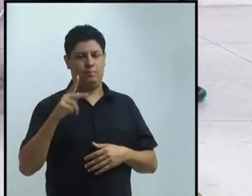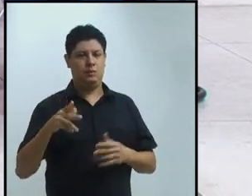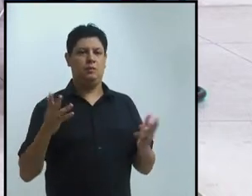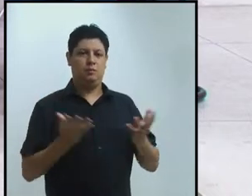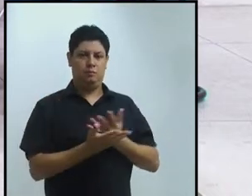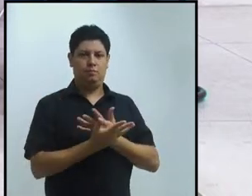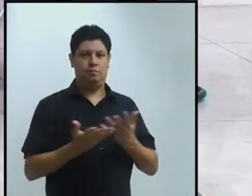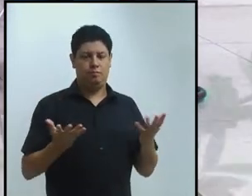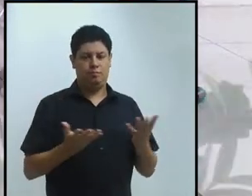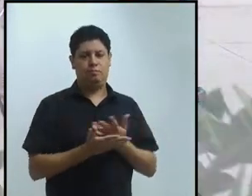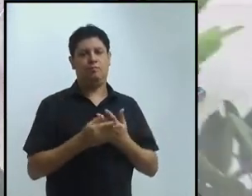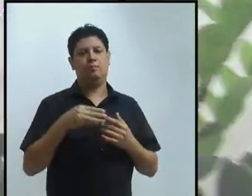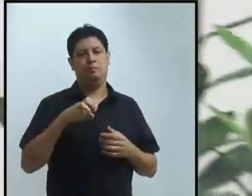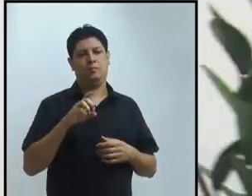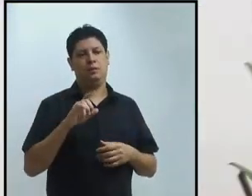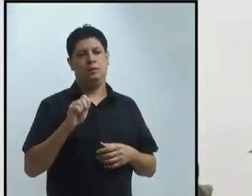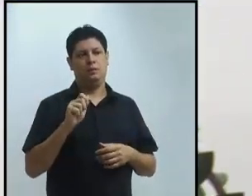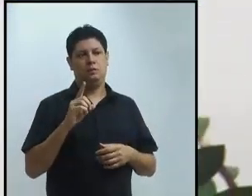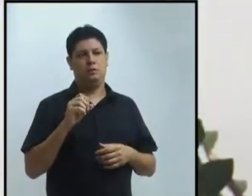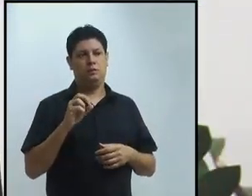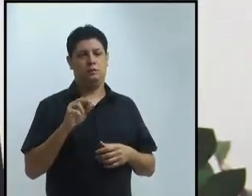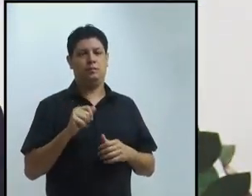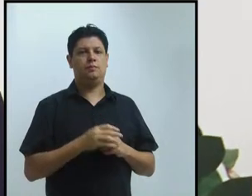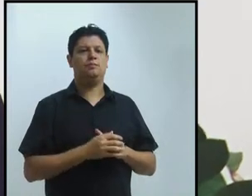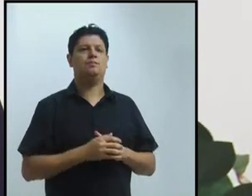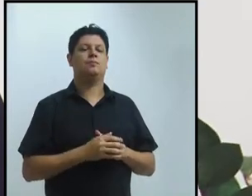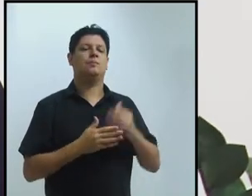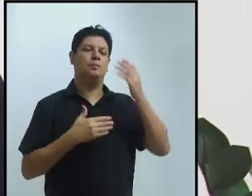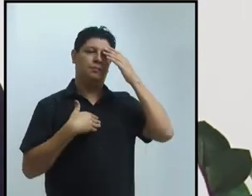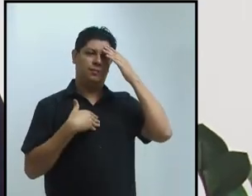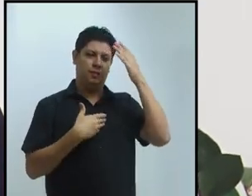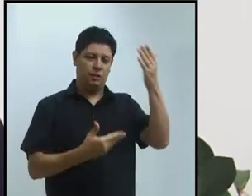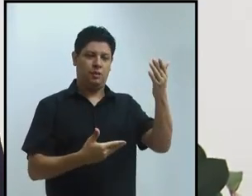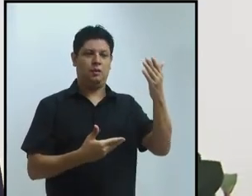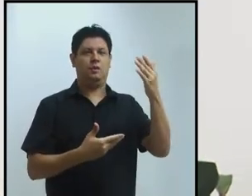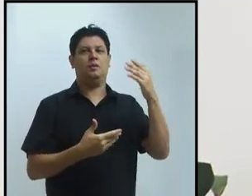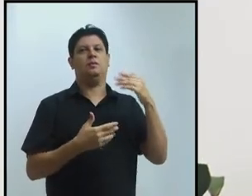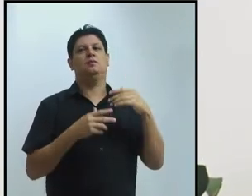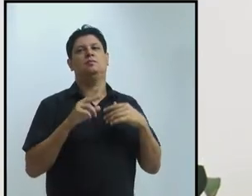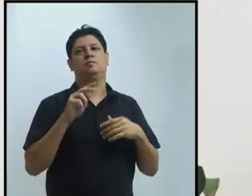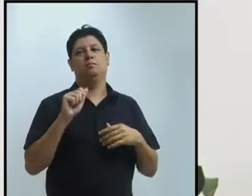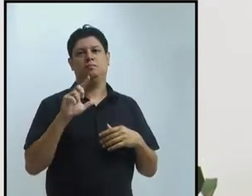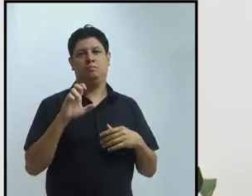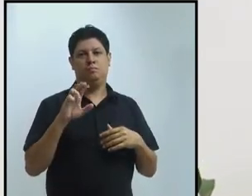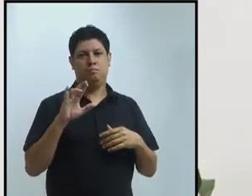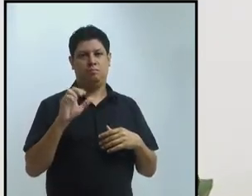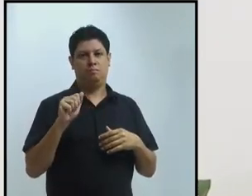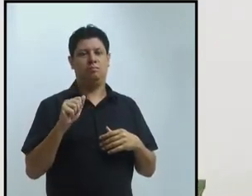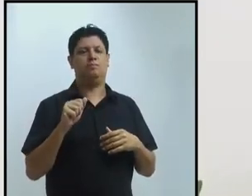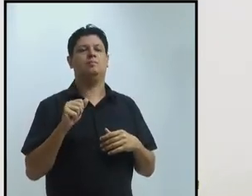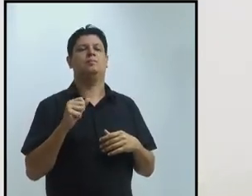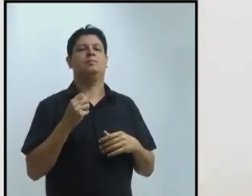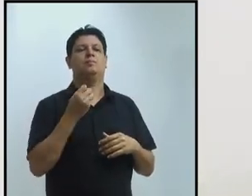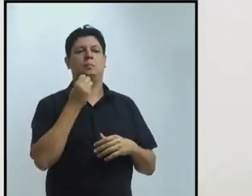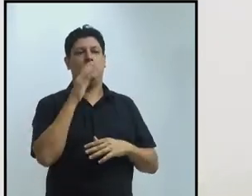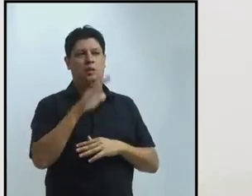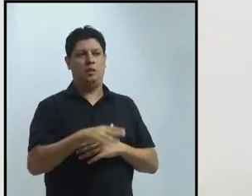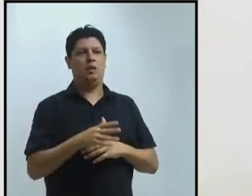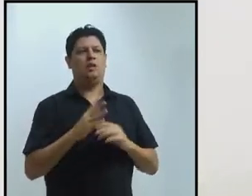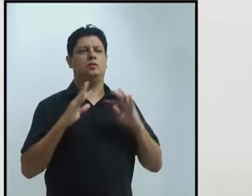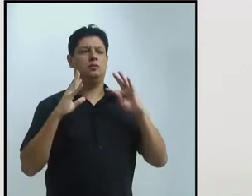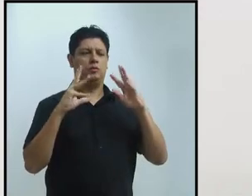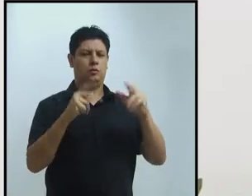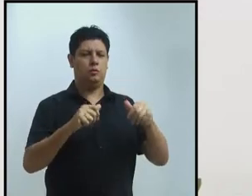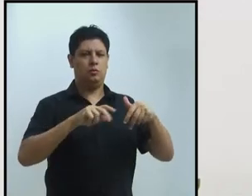Obrigada, Valéria. Boa tarde a todas, todos e todes. É uma alegria estar aqui, mediando a nossa última